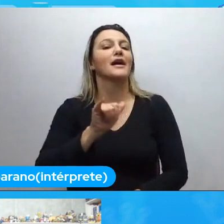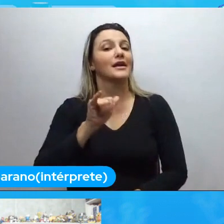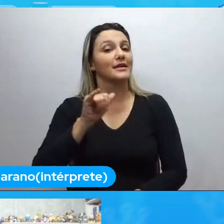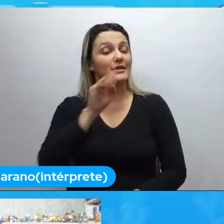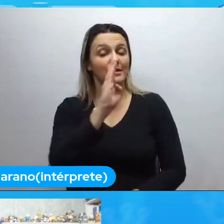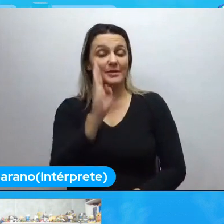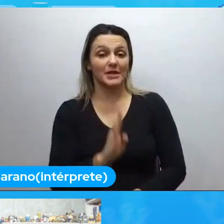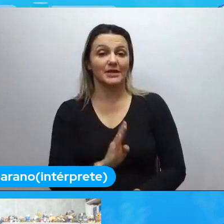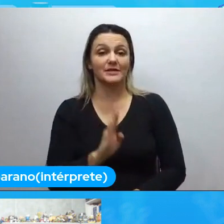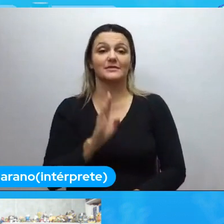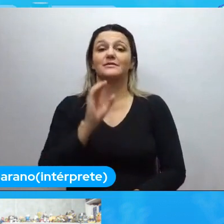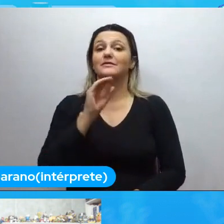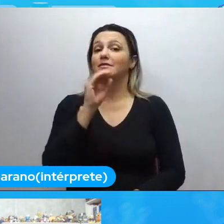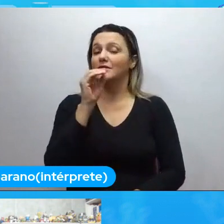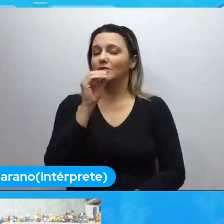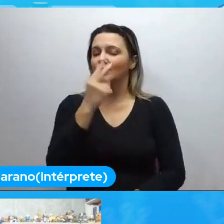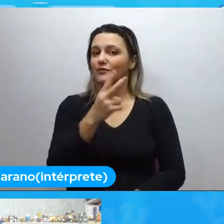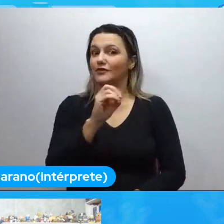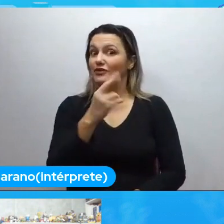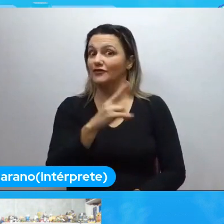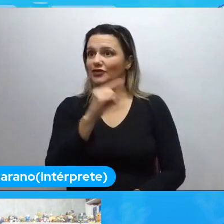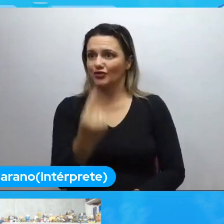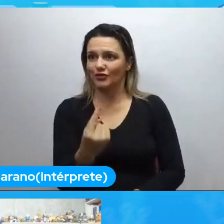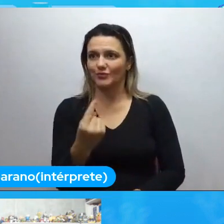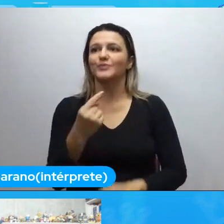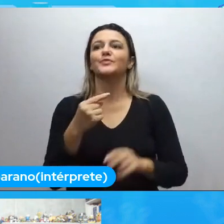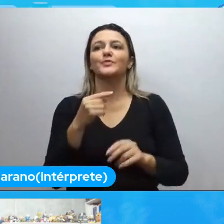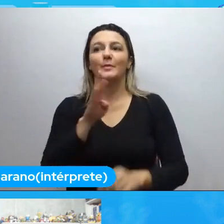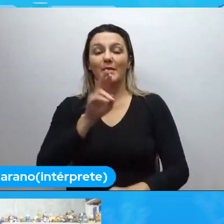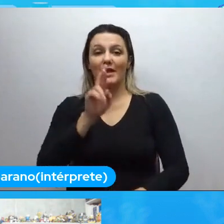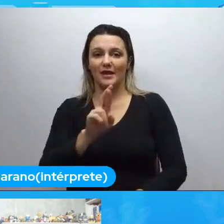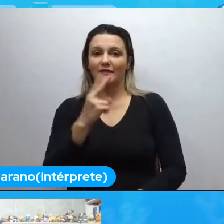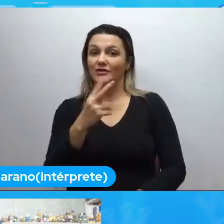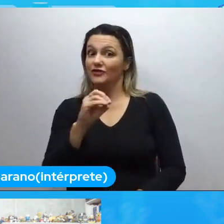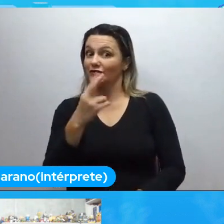é canto mesmo, sabe? Dá essa moral, que ela é maravilhosa.